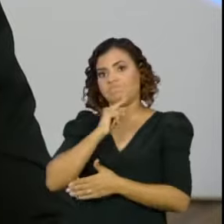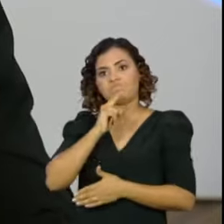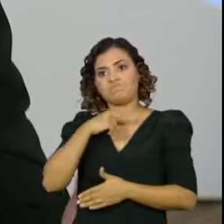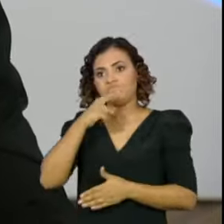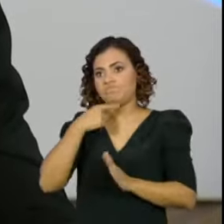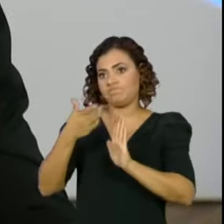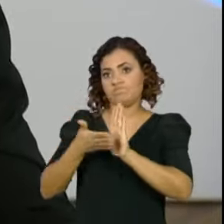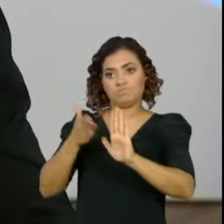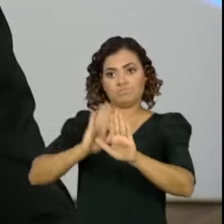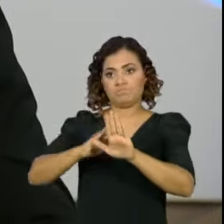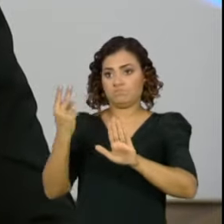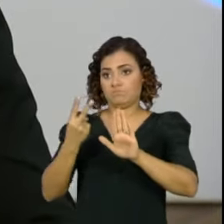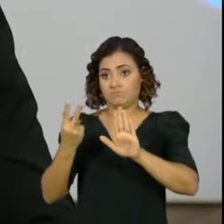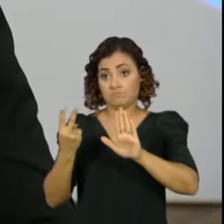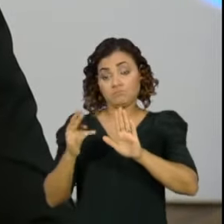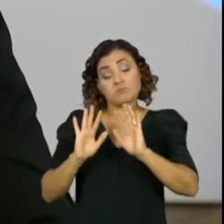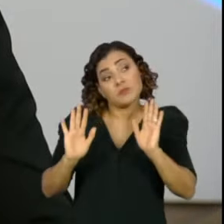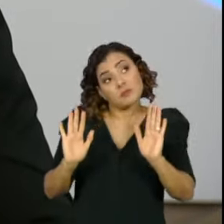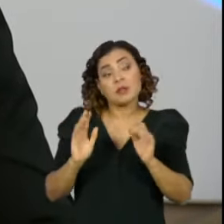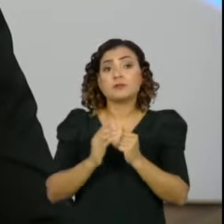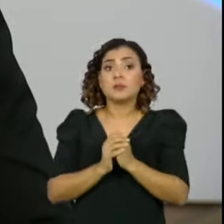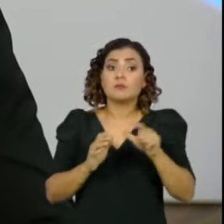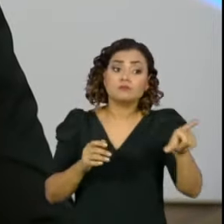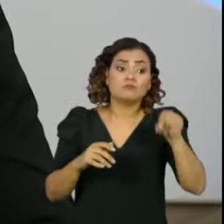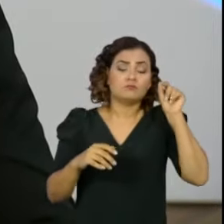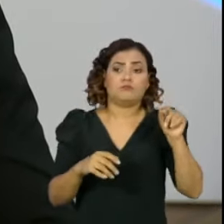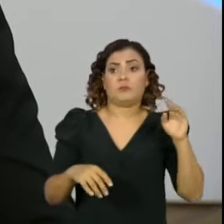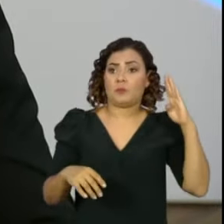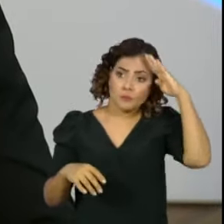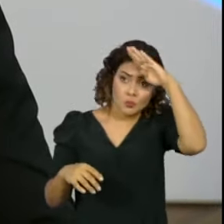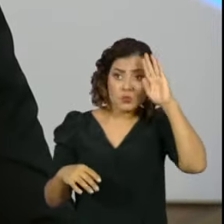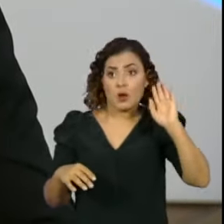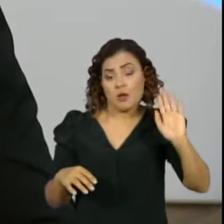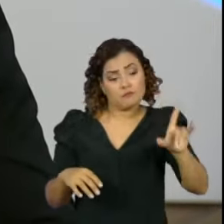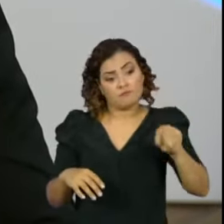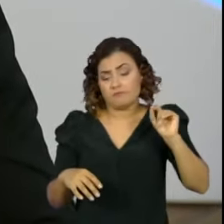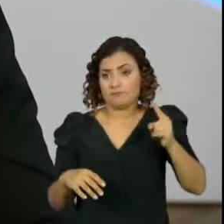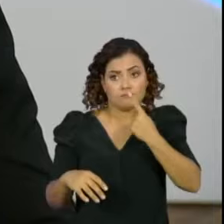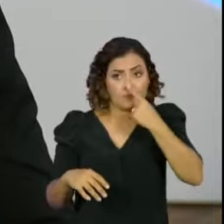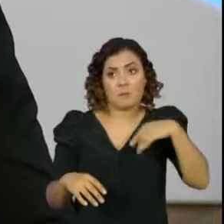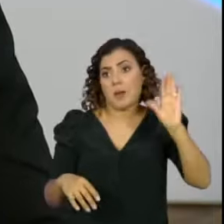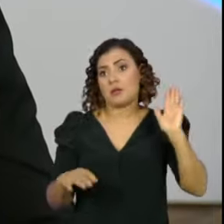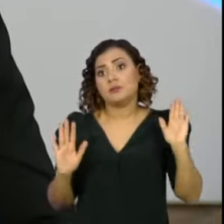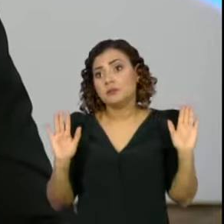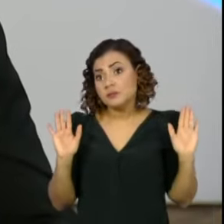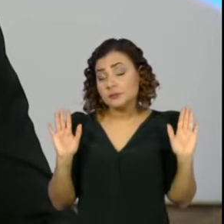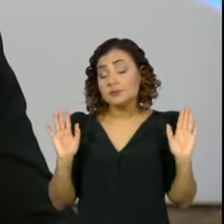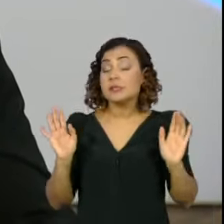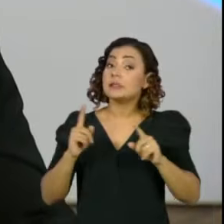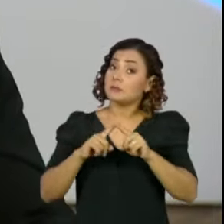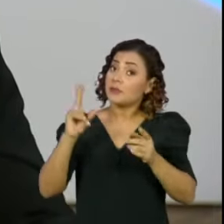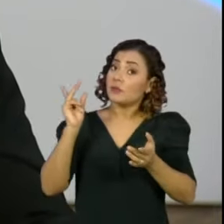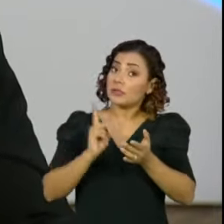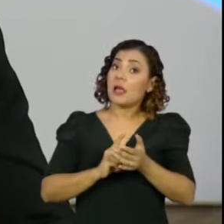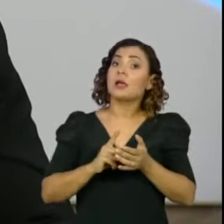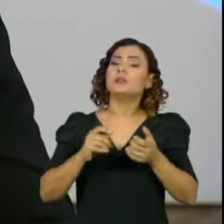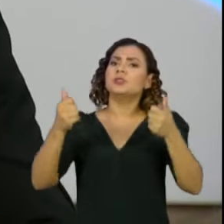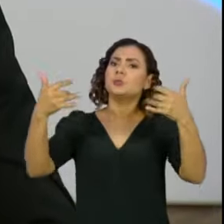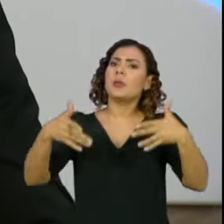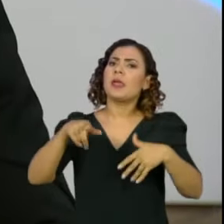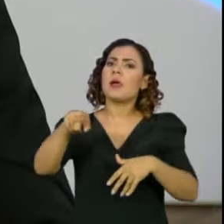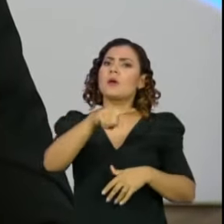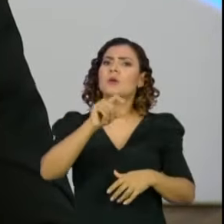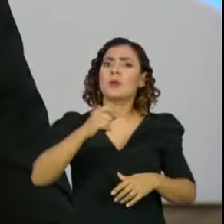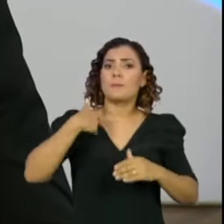turno. E nas opções que se apresentavam naquele instante, eu fiz opção pelo presidente Jair Bolsonaro. Muito embora é registro que eu preciso fazer,